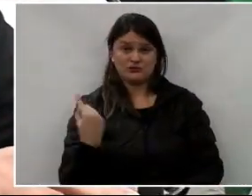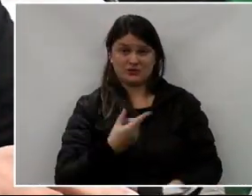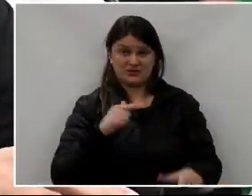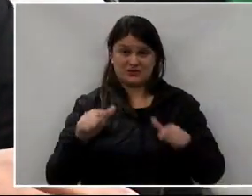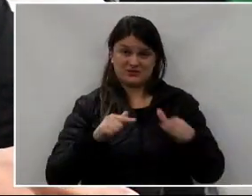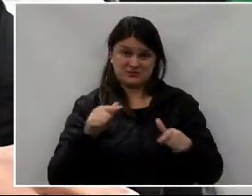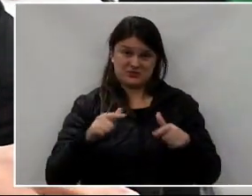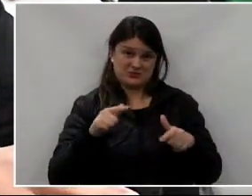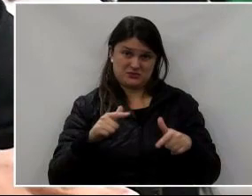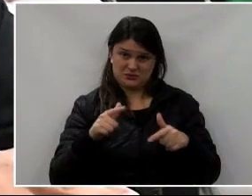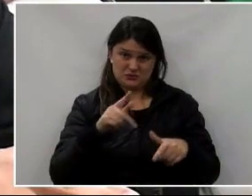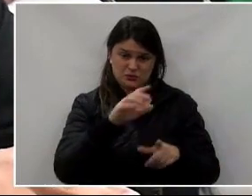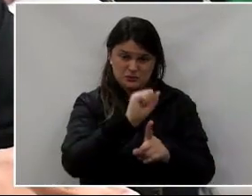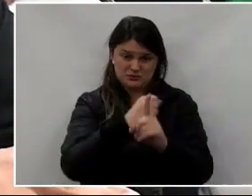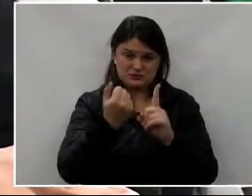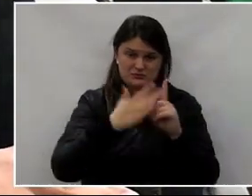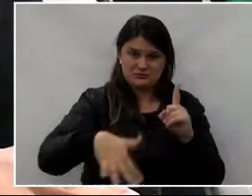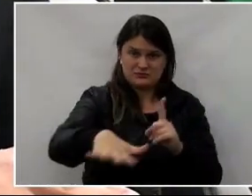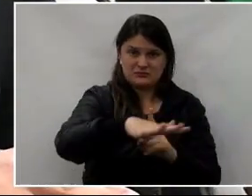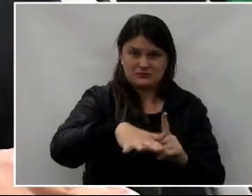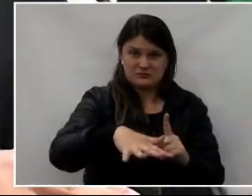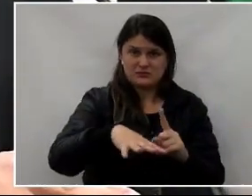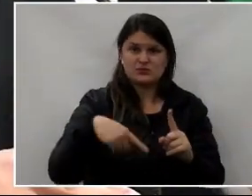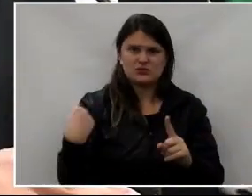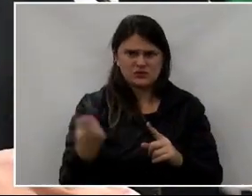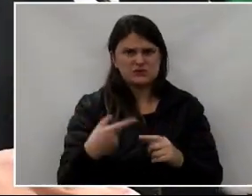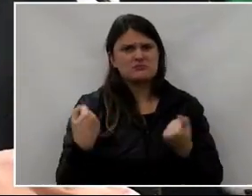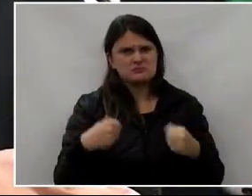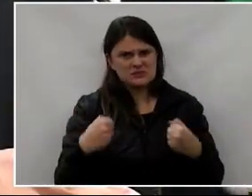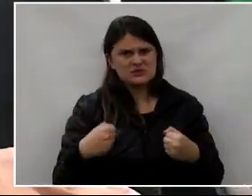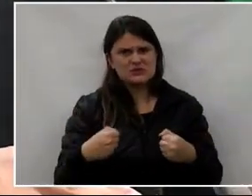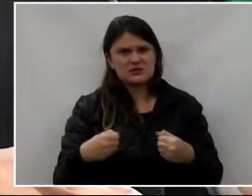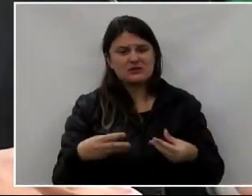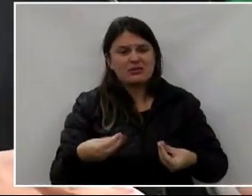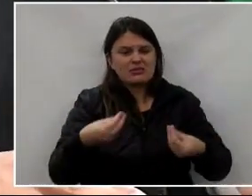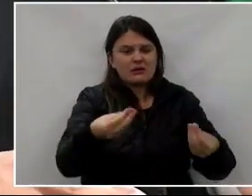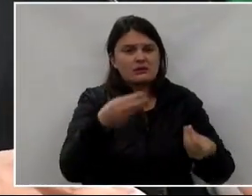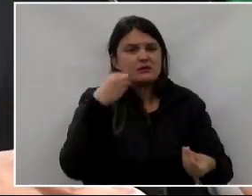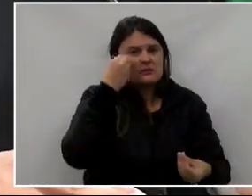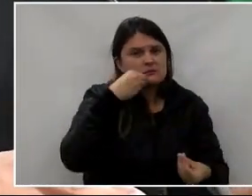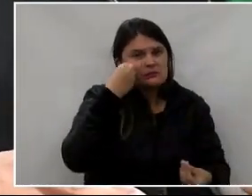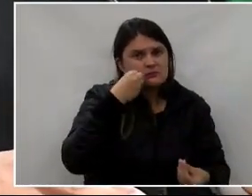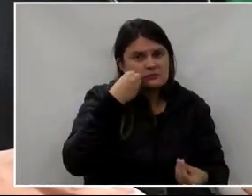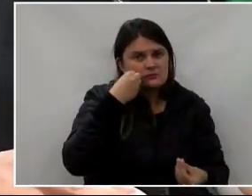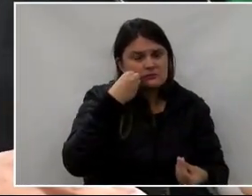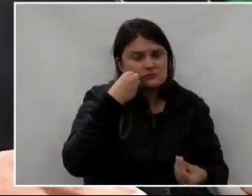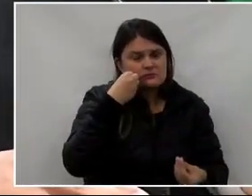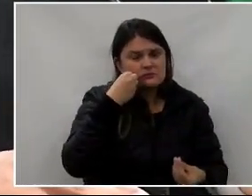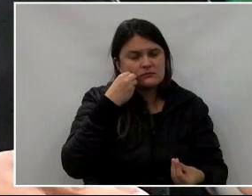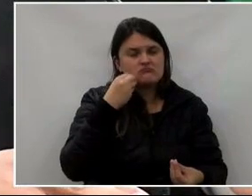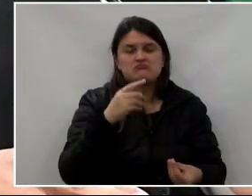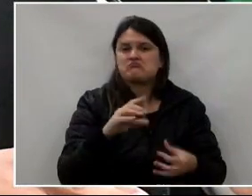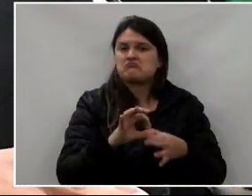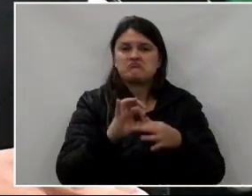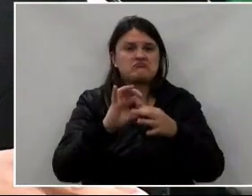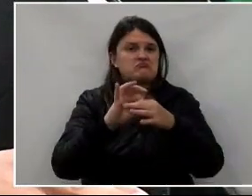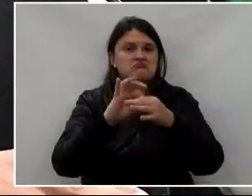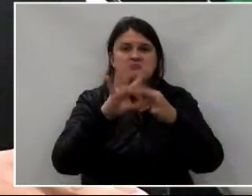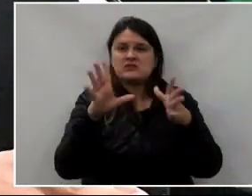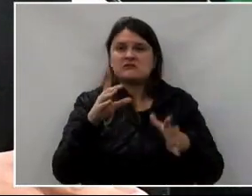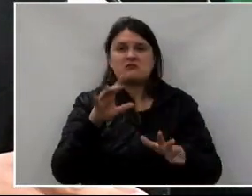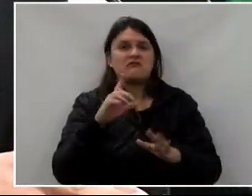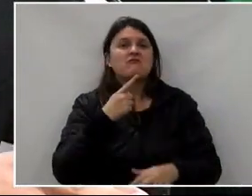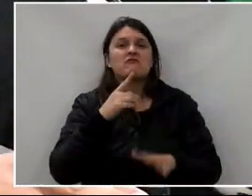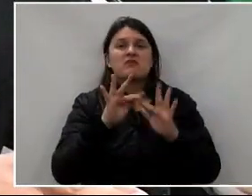e nós temos que correr atrás desta situação para oportunizar. E vai ficar a vontade das